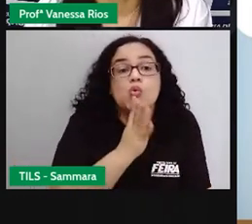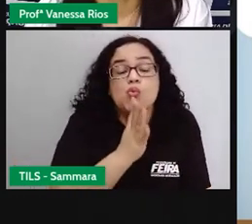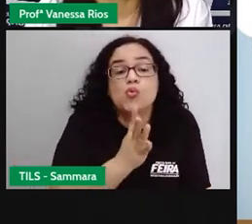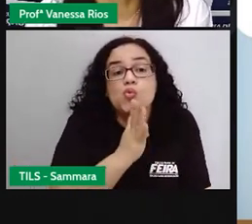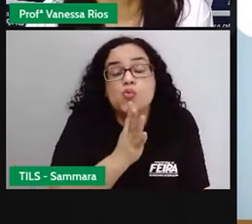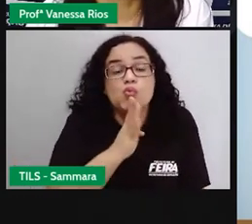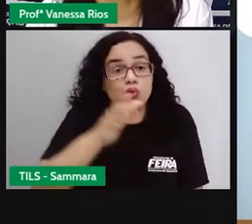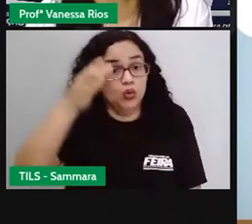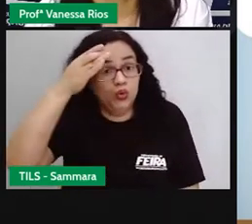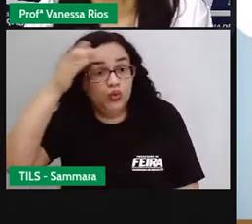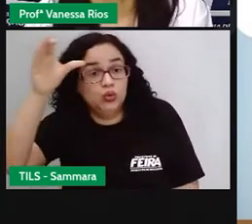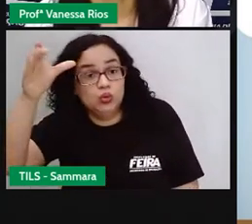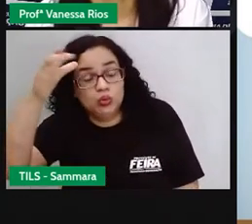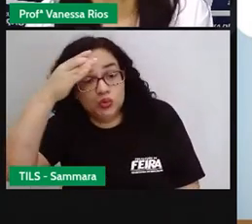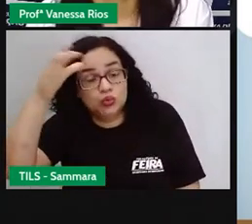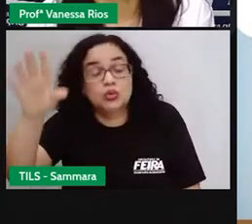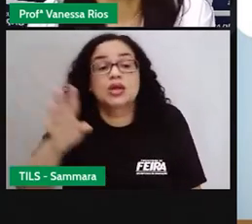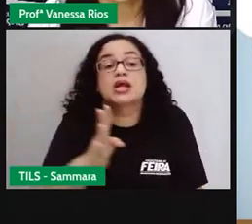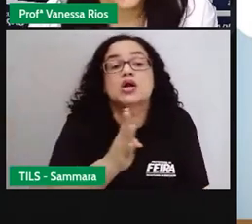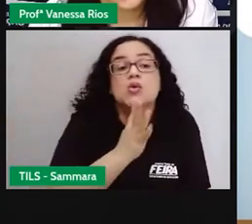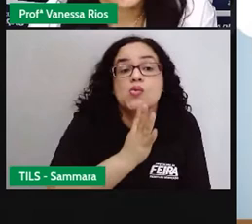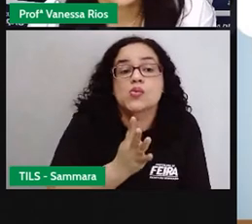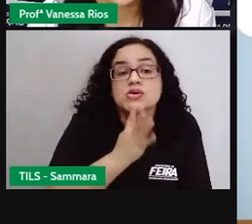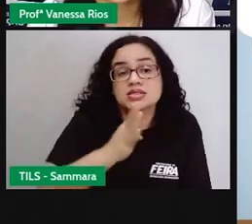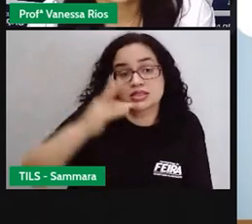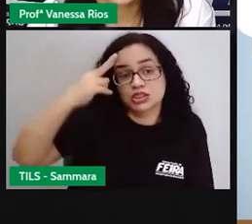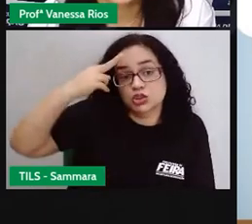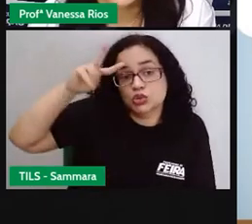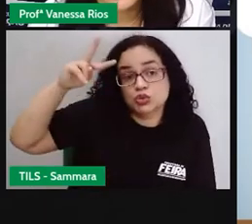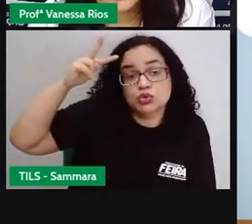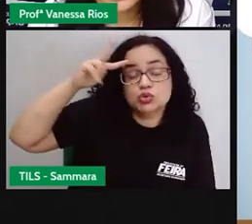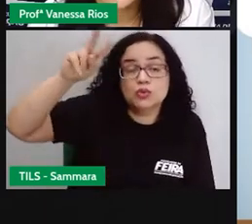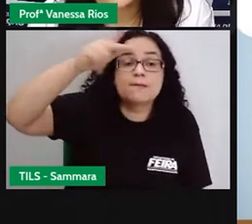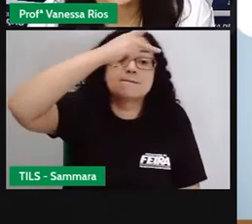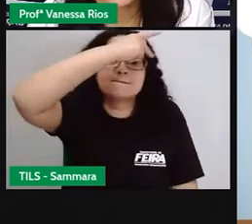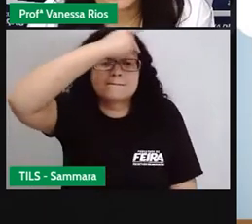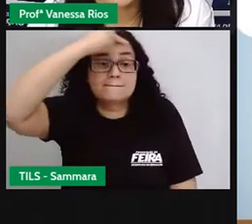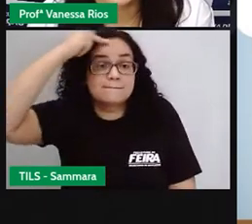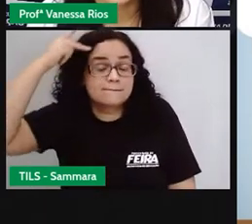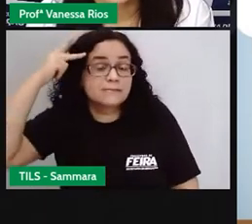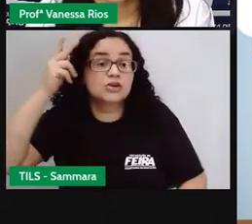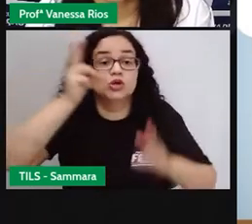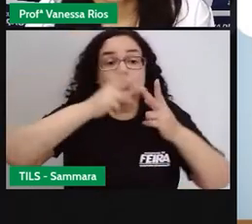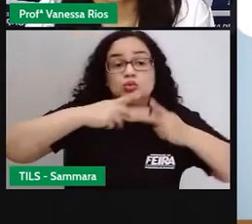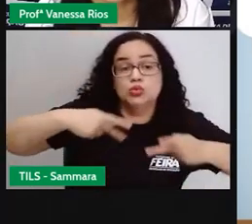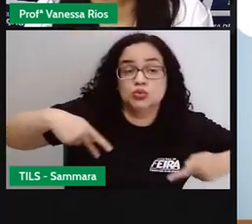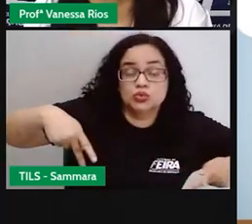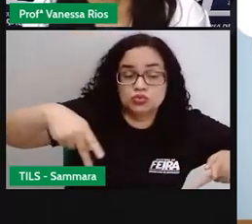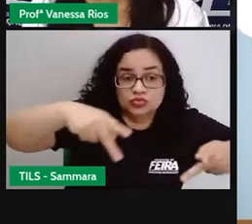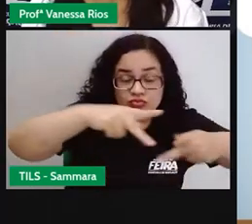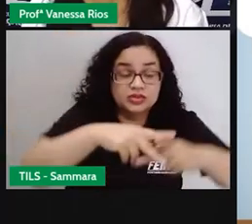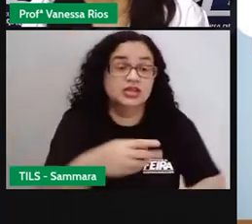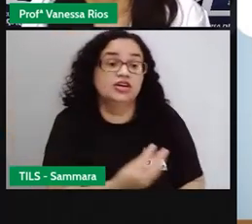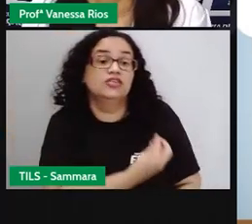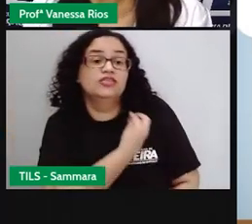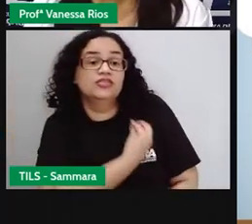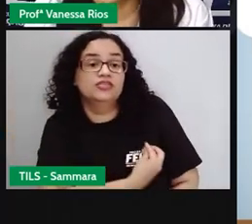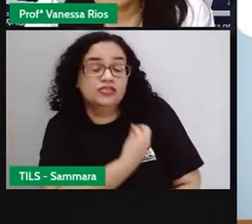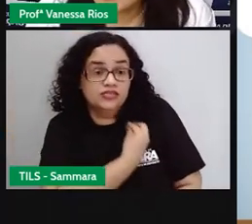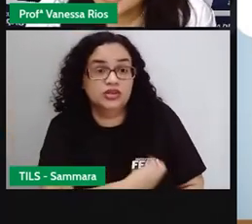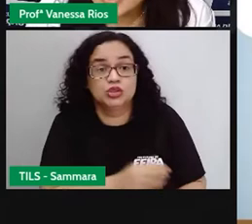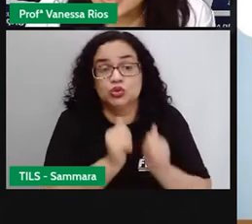culturas, conhecer histórias, né? De pessoas, de povos, que estão aí vivendo